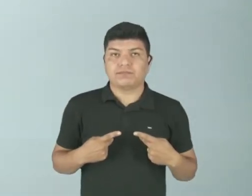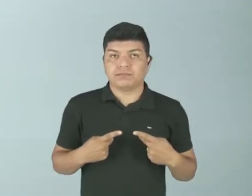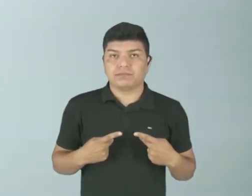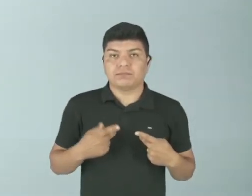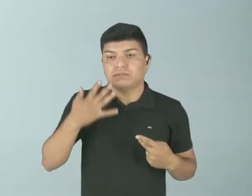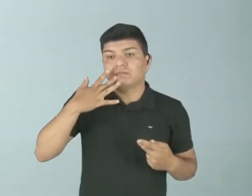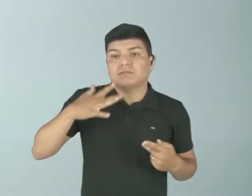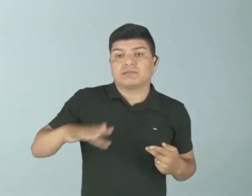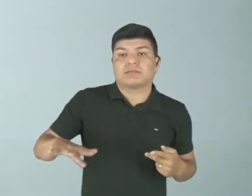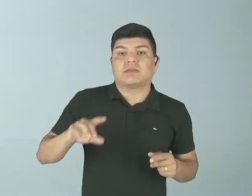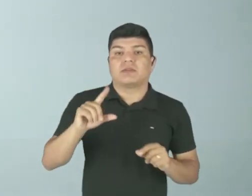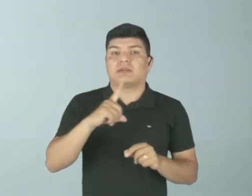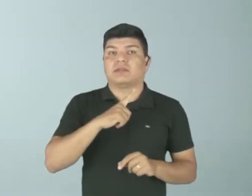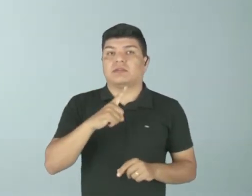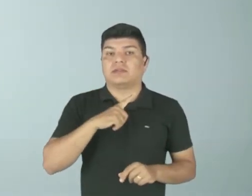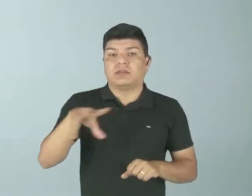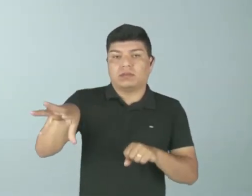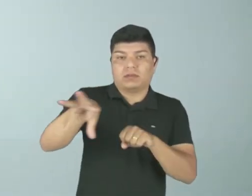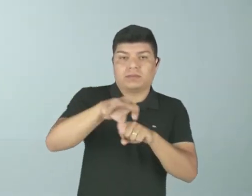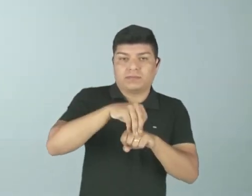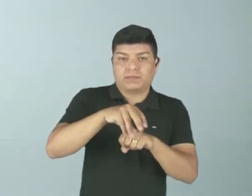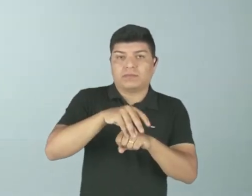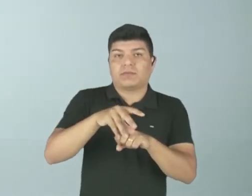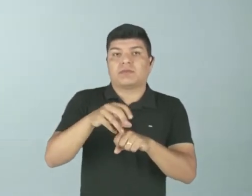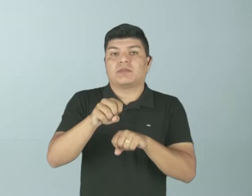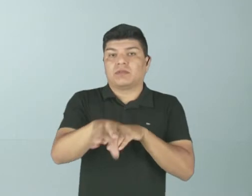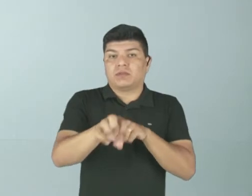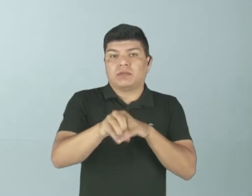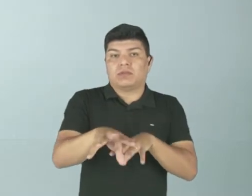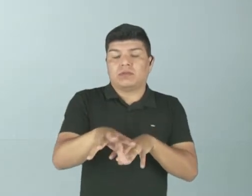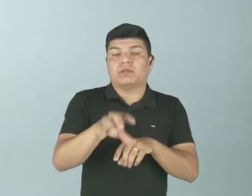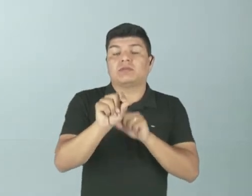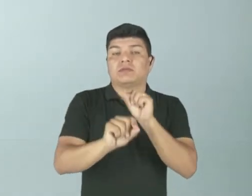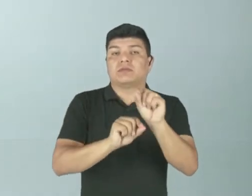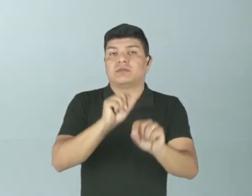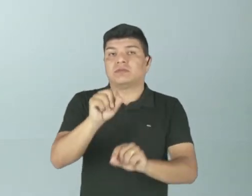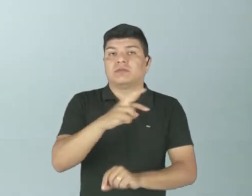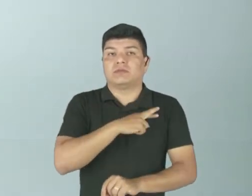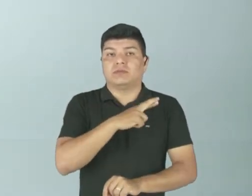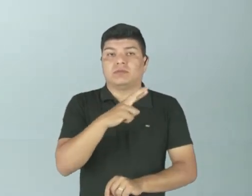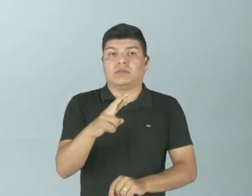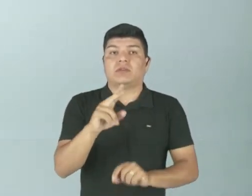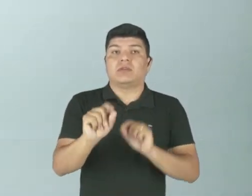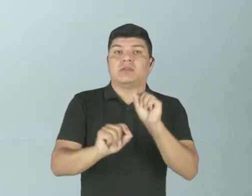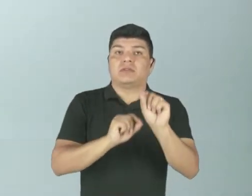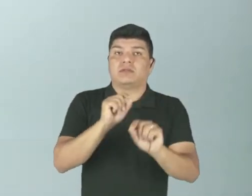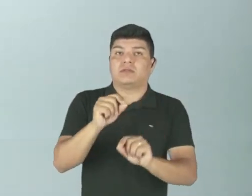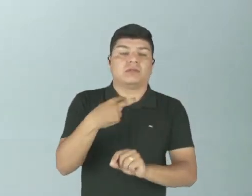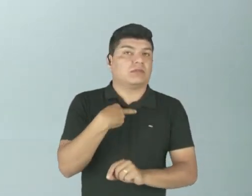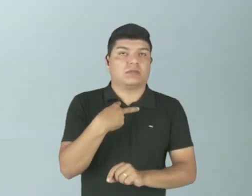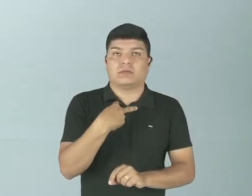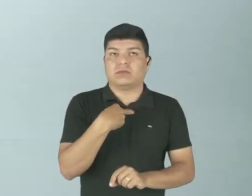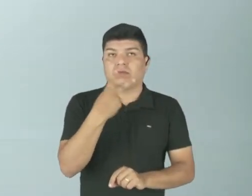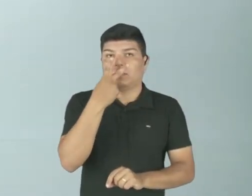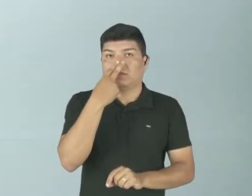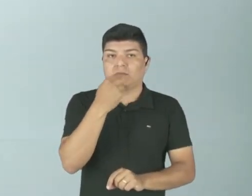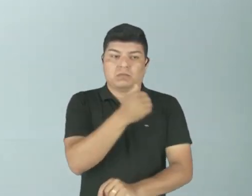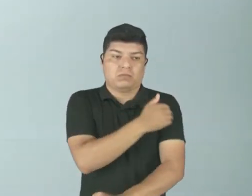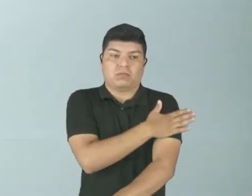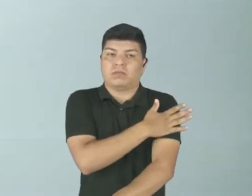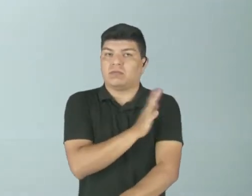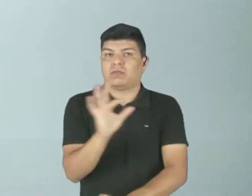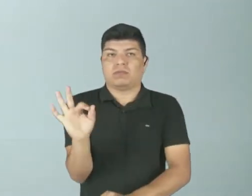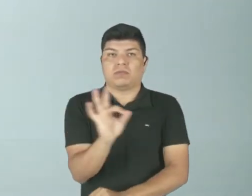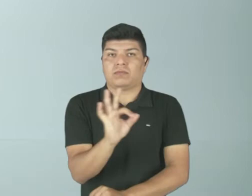do menino ter conhecimento de ensino religioso para que ele tenha conhecimento, ele não seja preconceituoso,